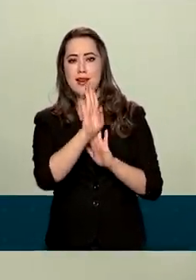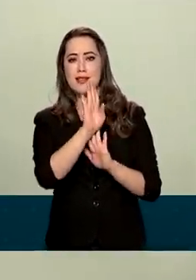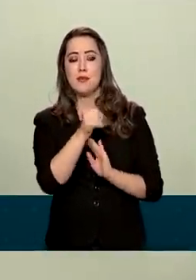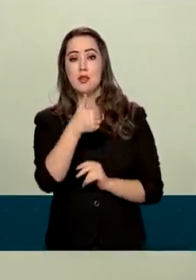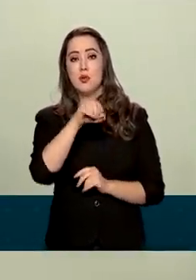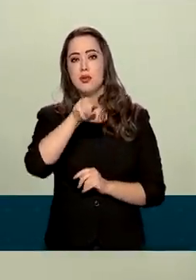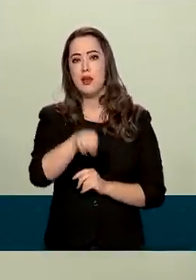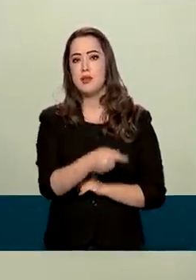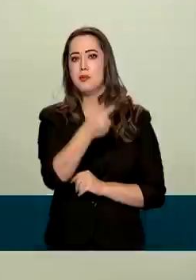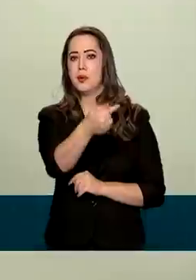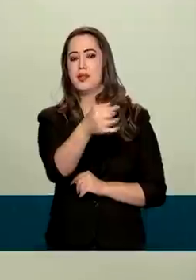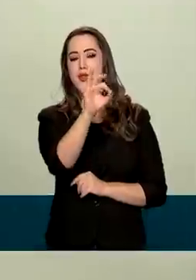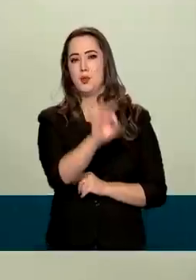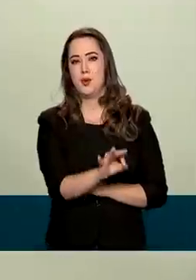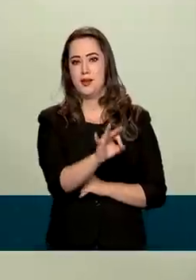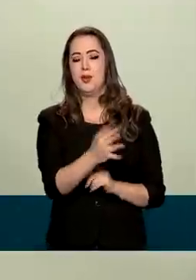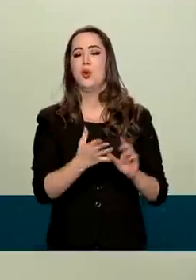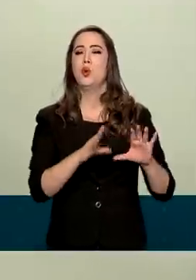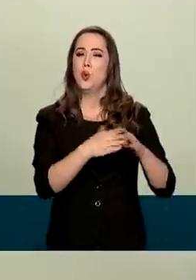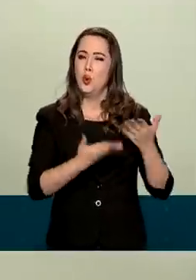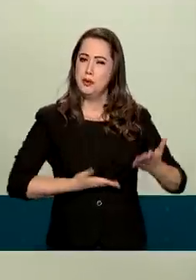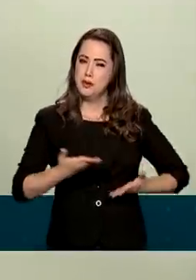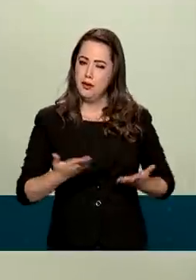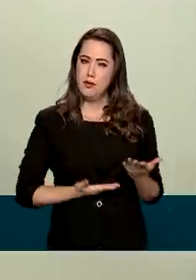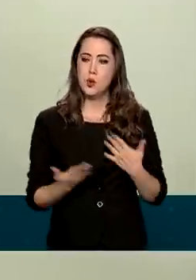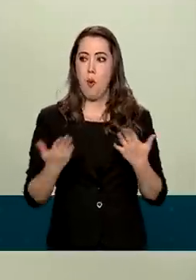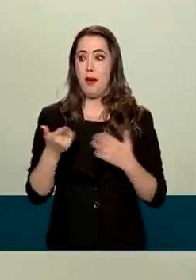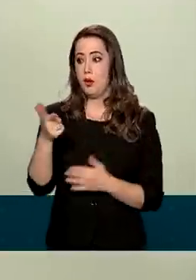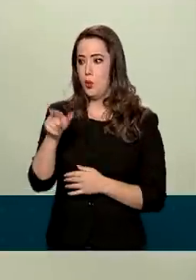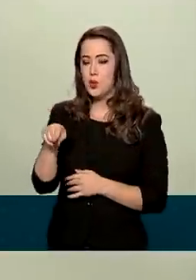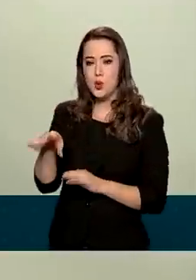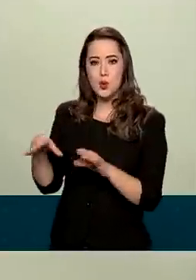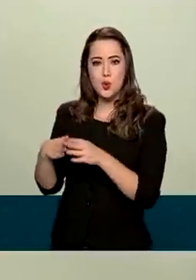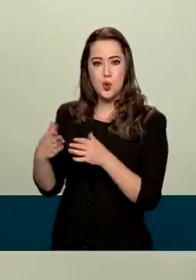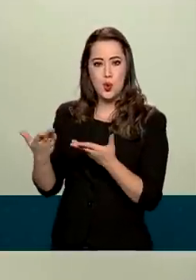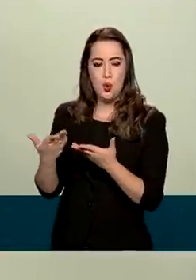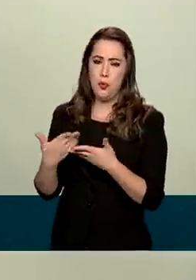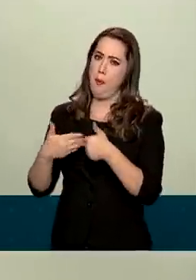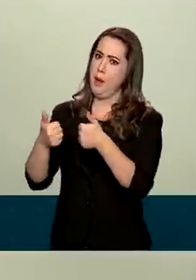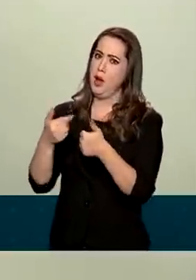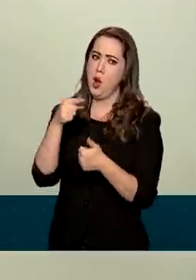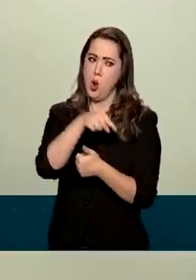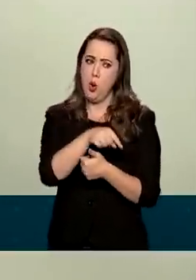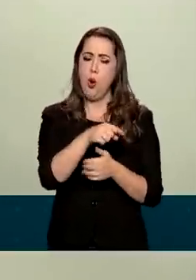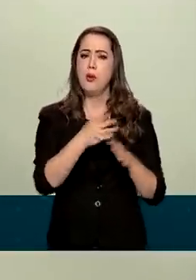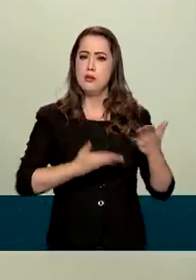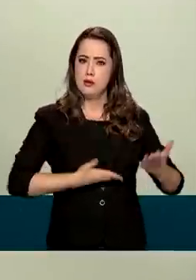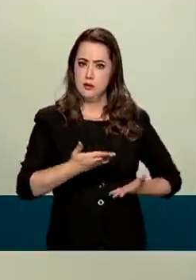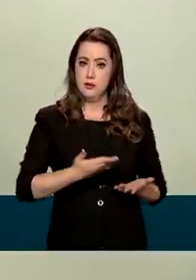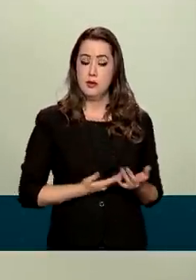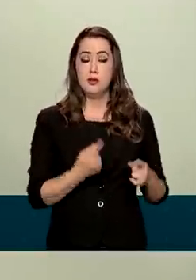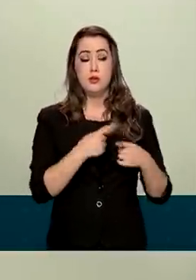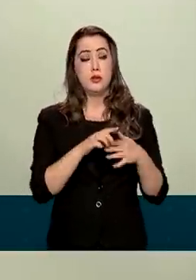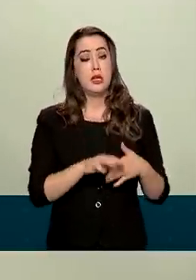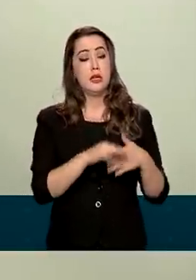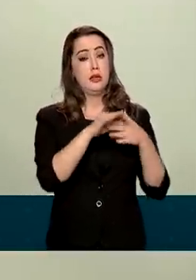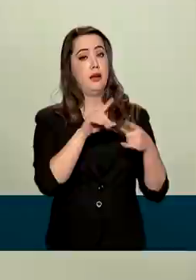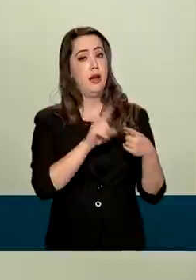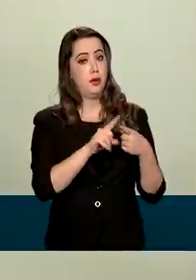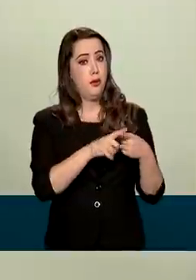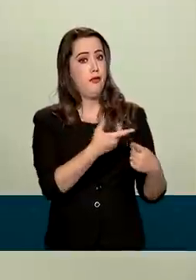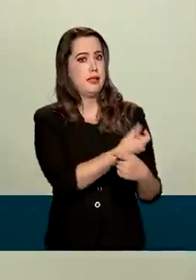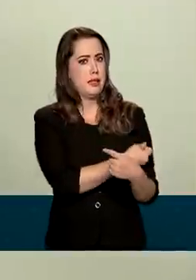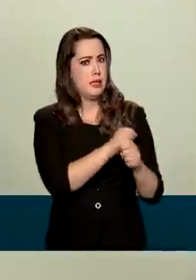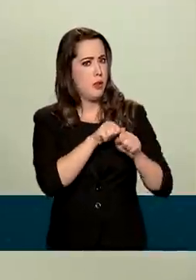em 10,7%, bem acima dos demais setores da economia. Puxado justamente pelo avanço da